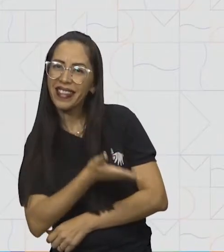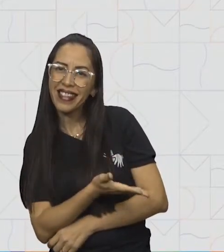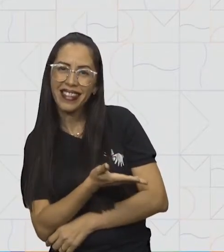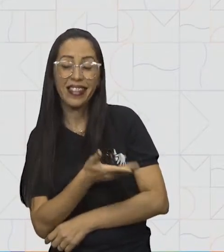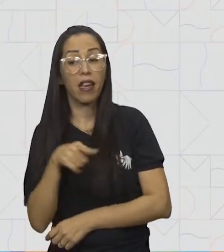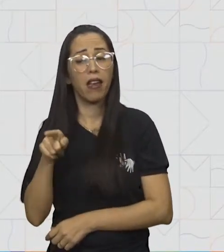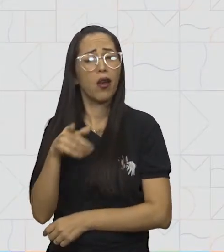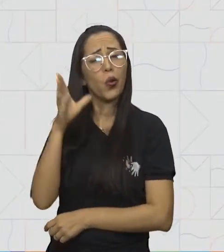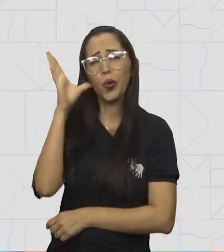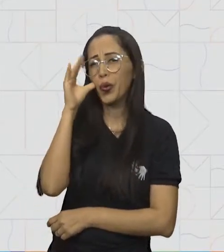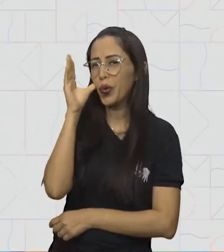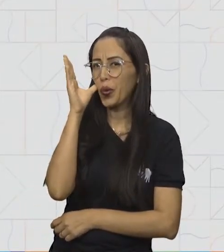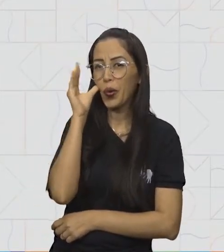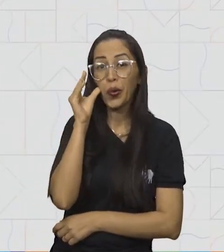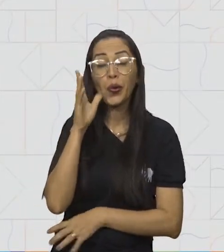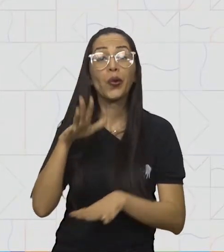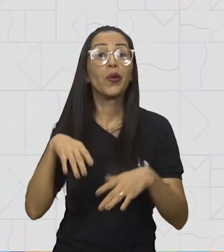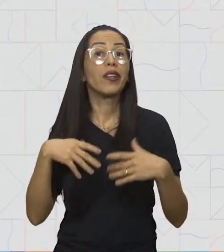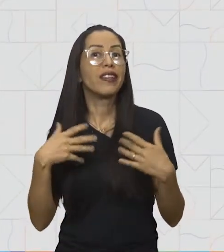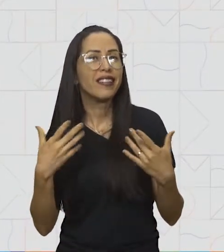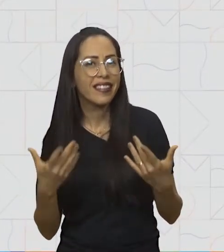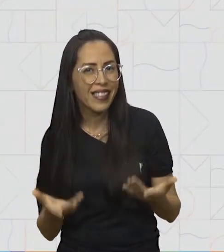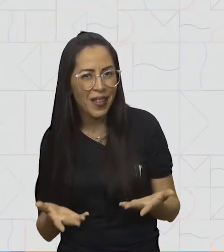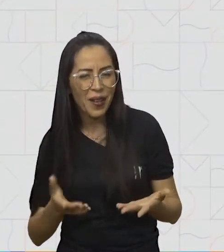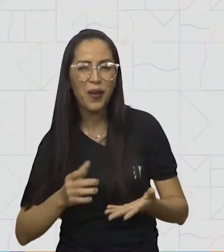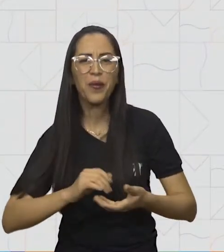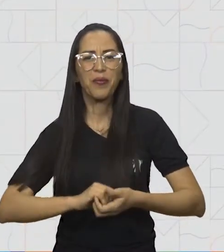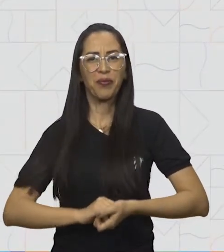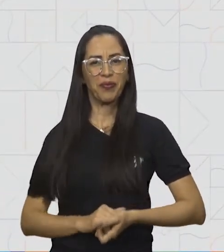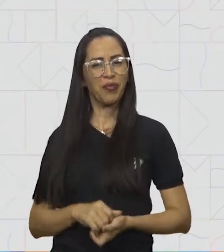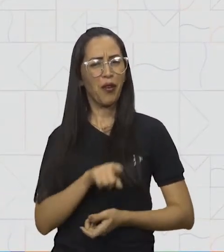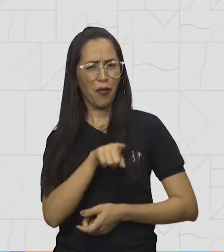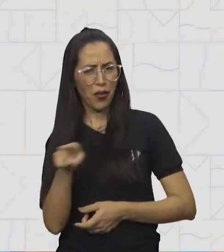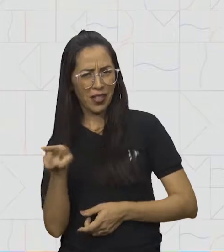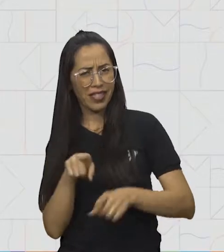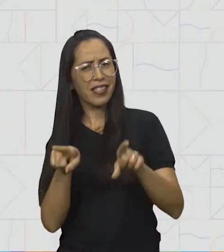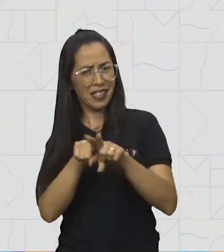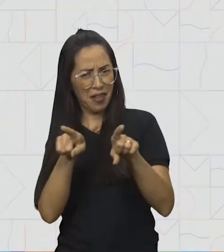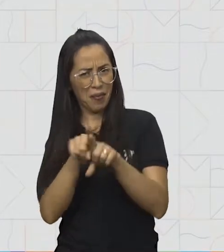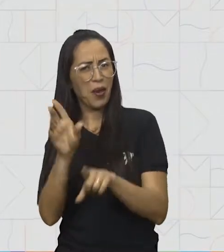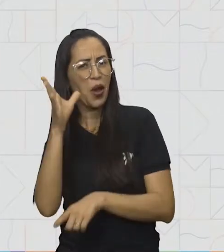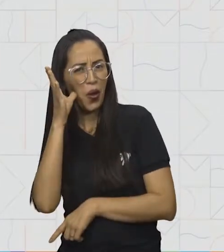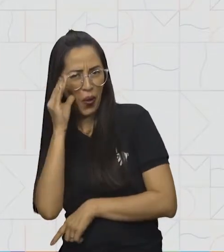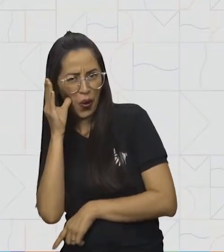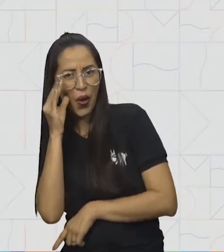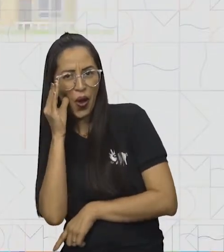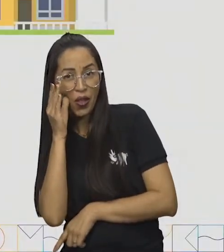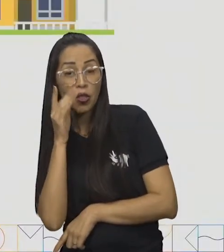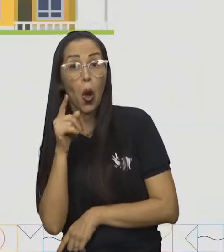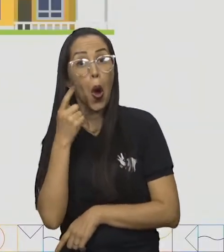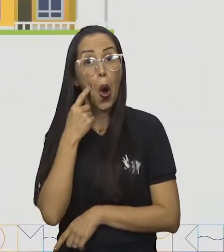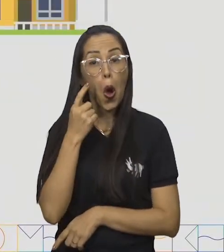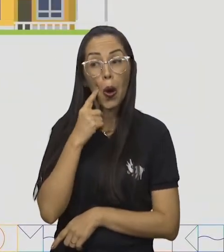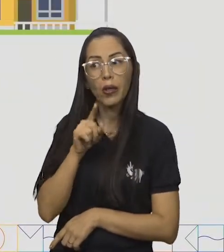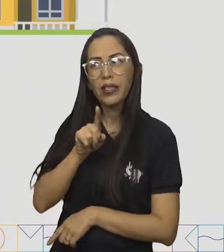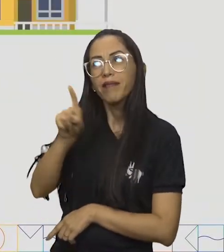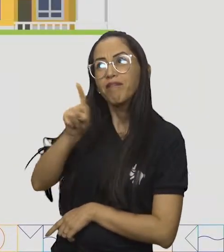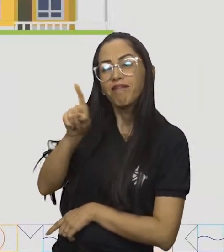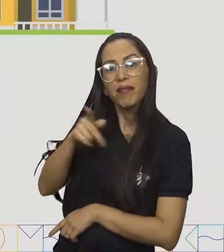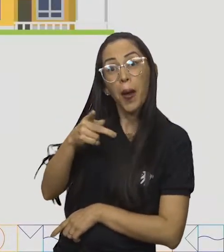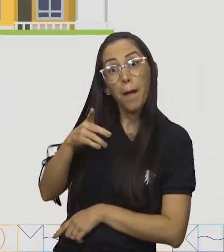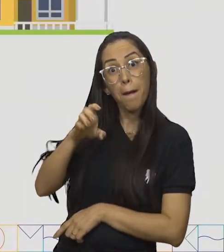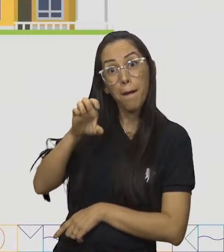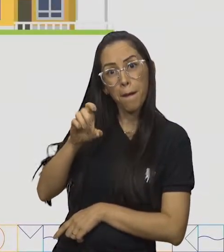de tanta curiosidade. E aí, garotada, estão curiosos para aprender com Maria? Pedro foi o